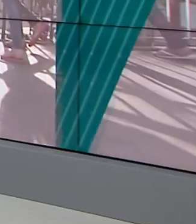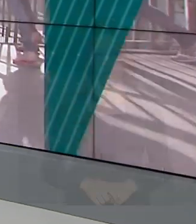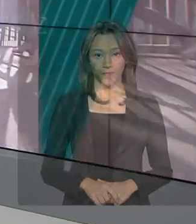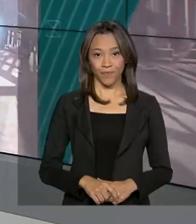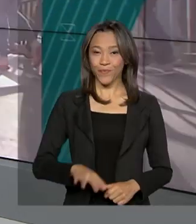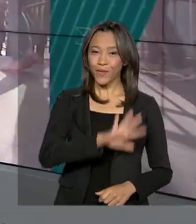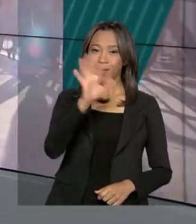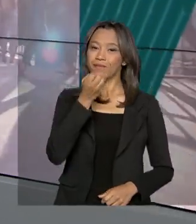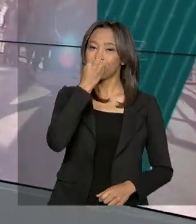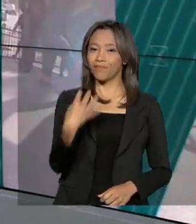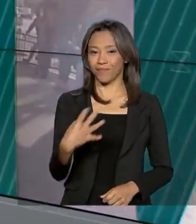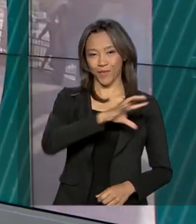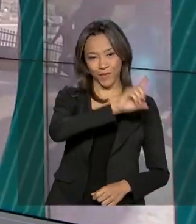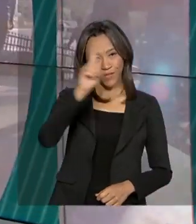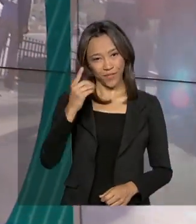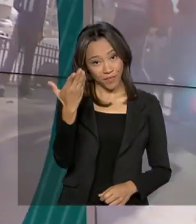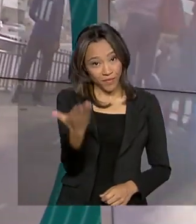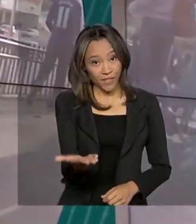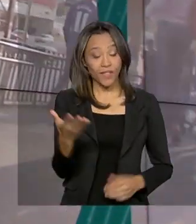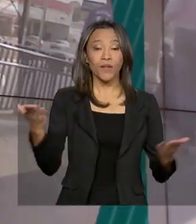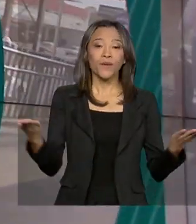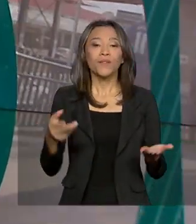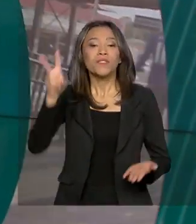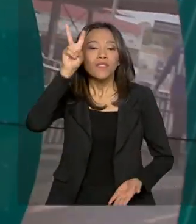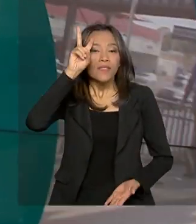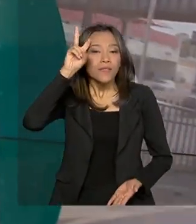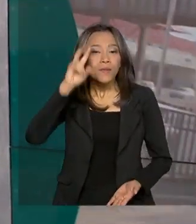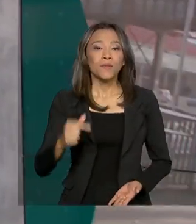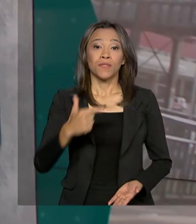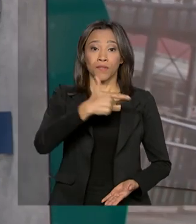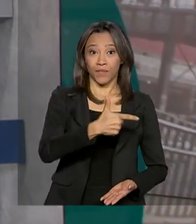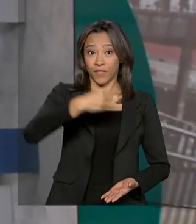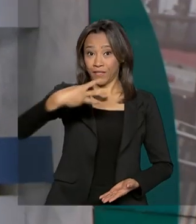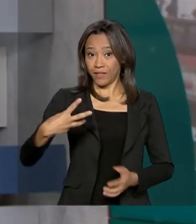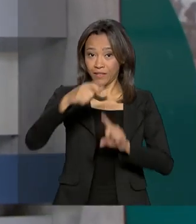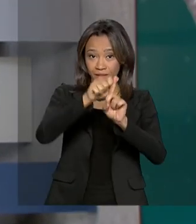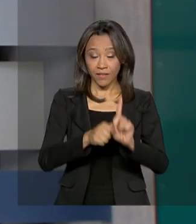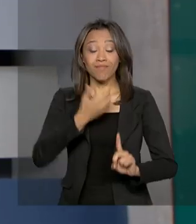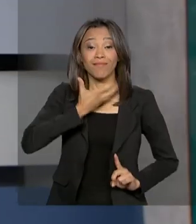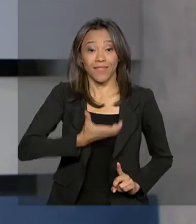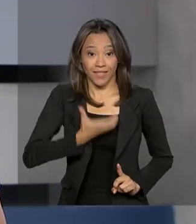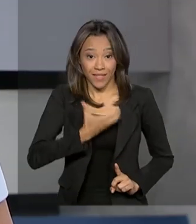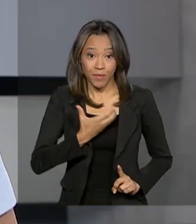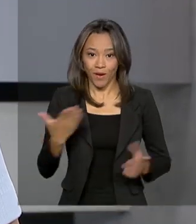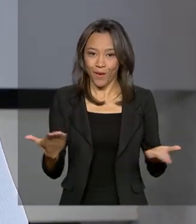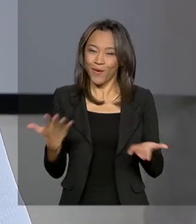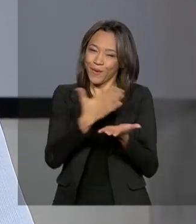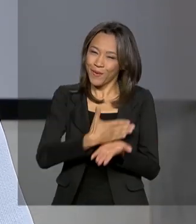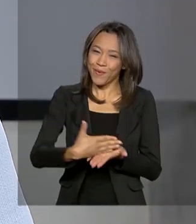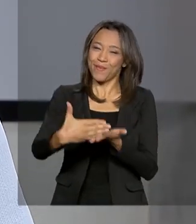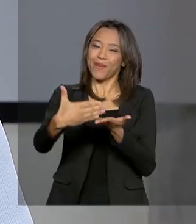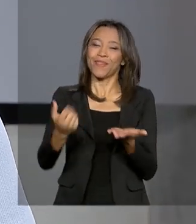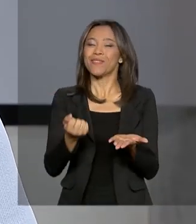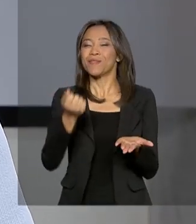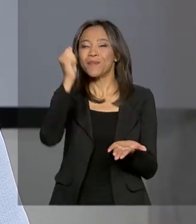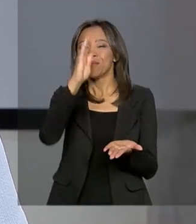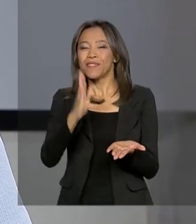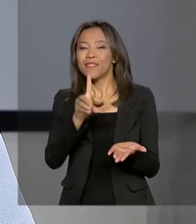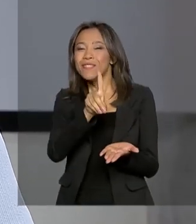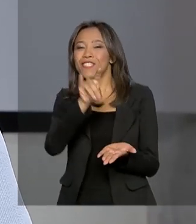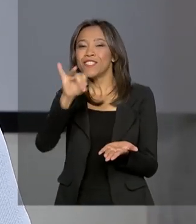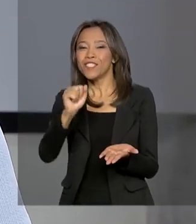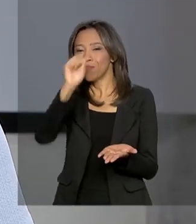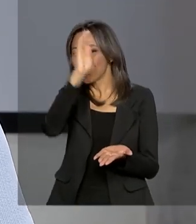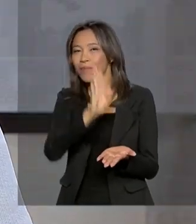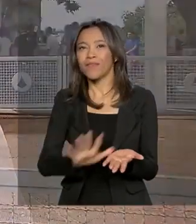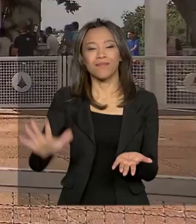Olá, bom dia pra você. Hoje é segunda-feira, 23 de dezembro. Começa agora o Brasil em dia para